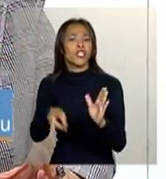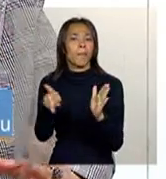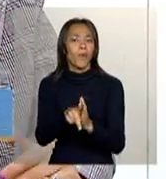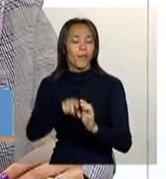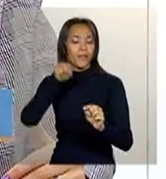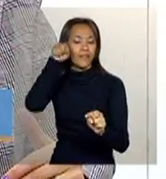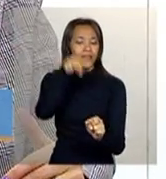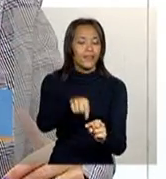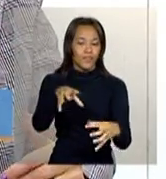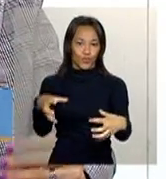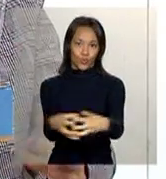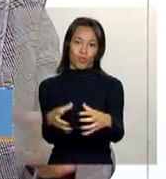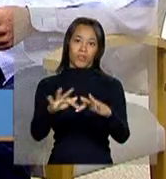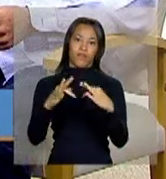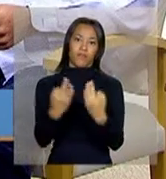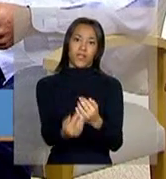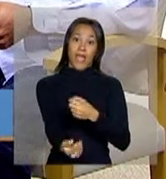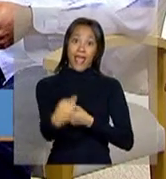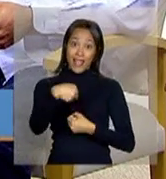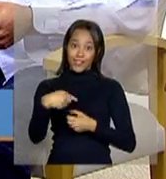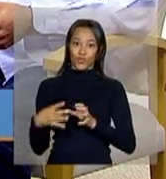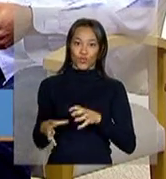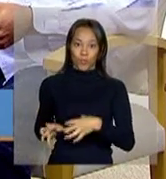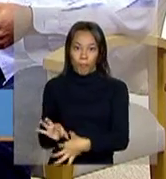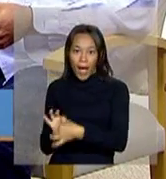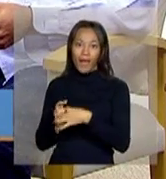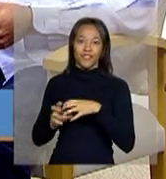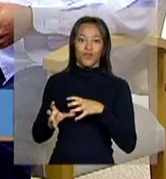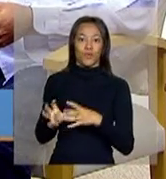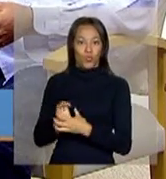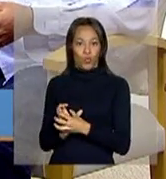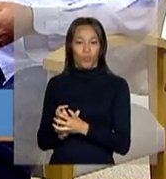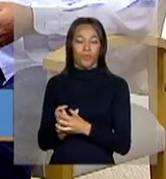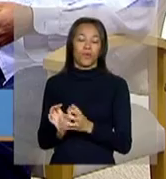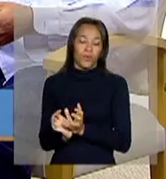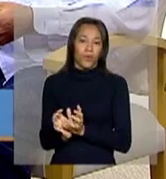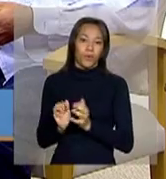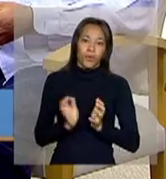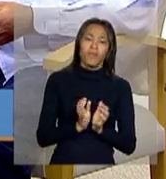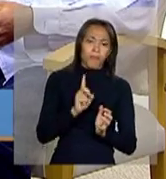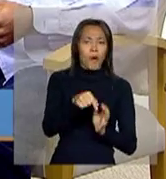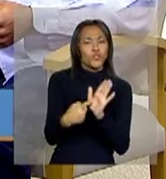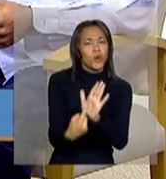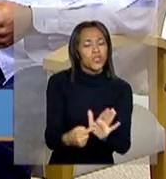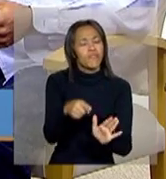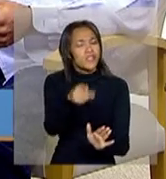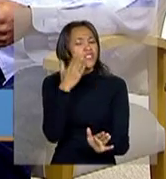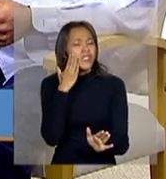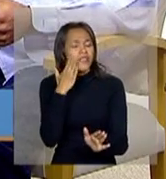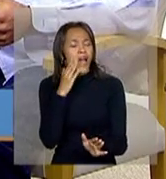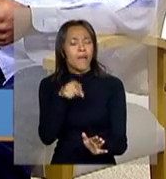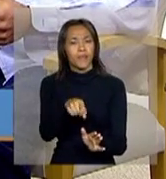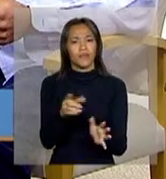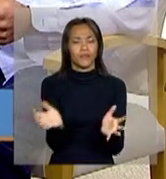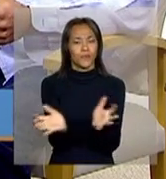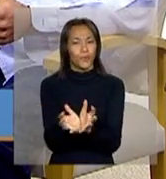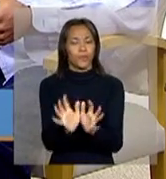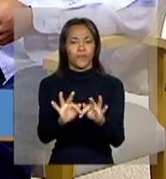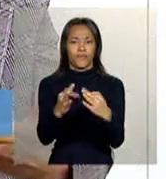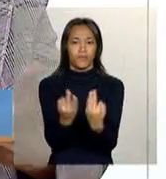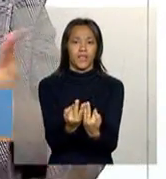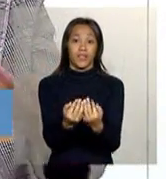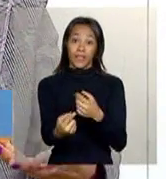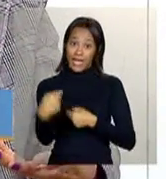rapidamente cada grupo familiar desse. Então, a gente diz para ele, olha, você não precisa induzir, mas você pode mostrar para ele, olha, você sabe que a gente identifica esses grupos familiares,